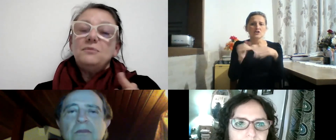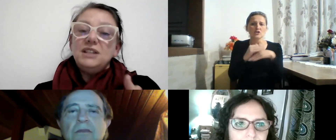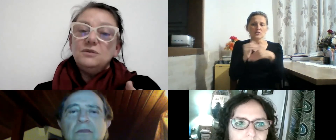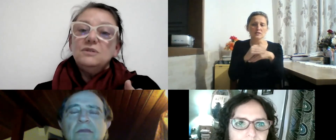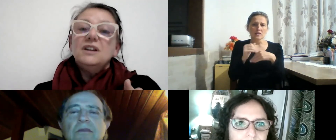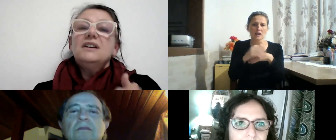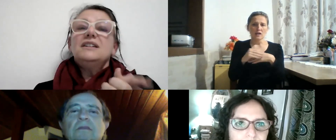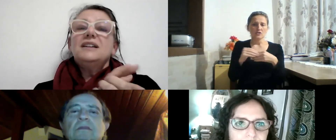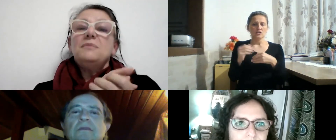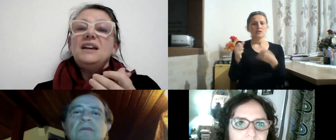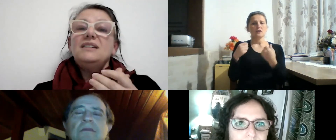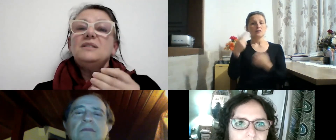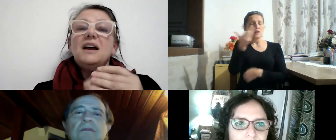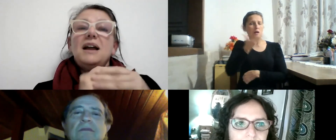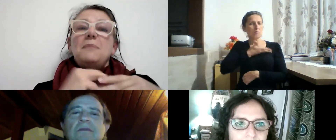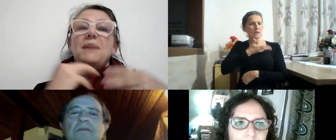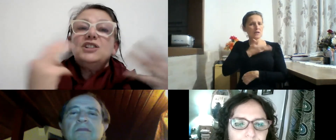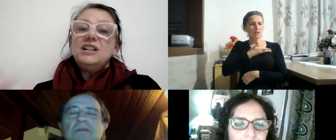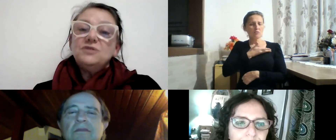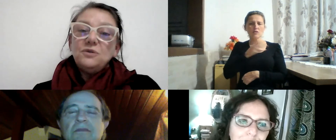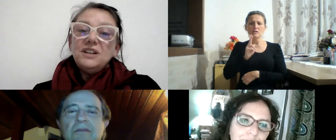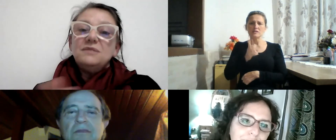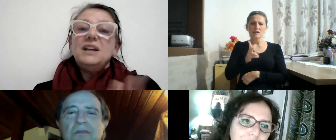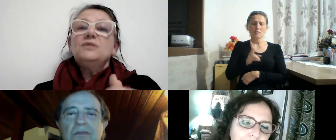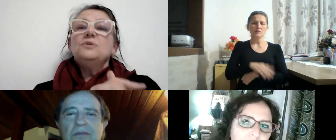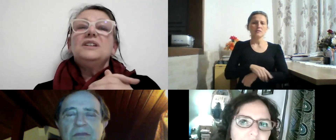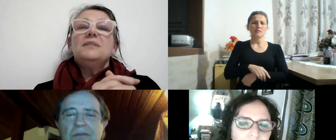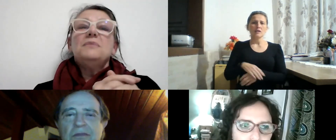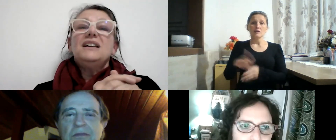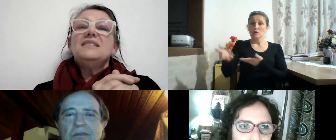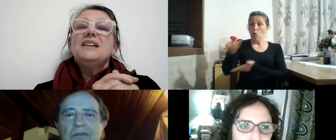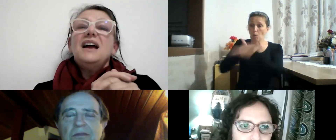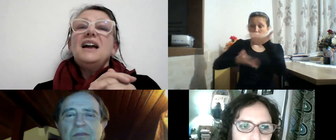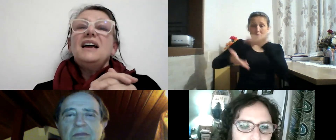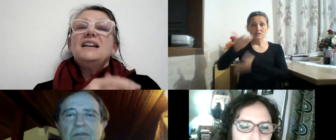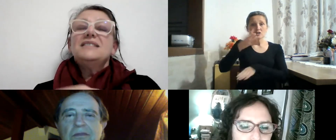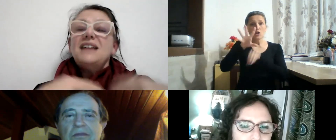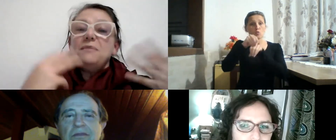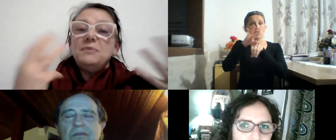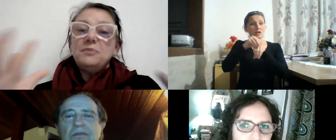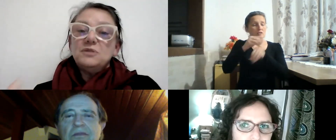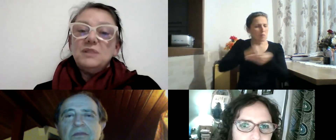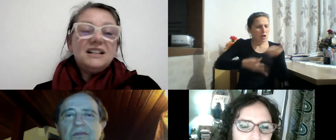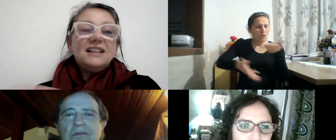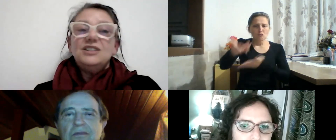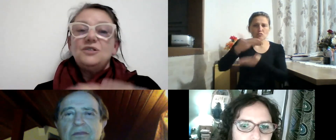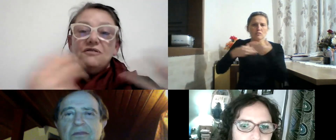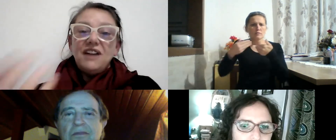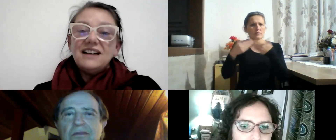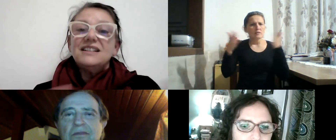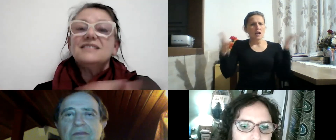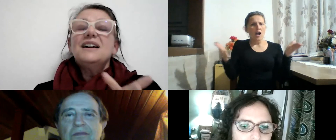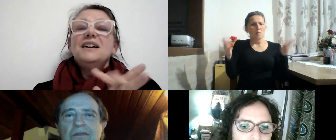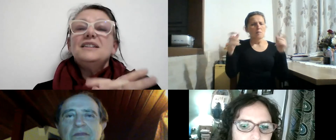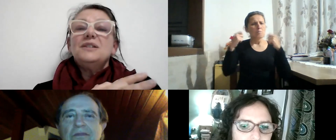se torna amigo, que também partilha o seu conhecimento, que também se abre para a possibilidade de